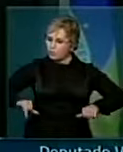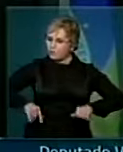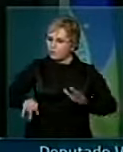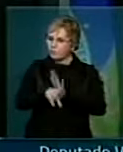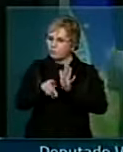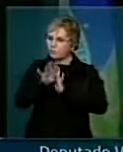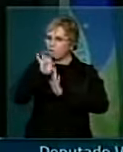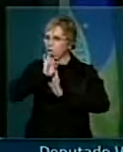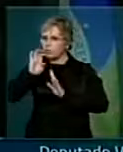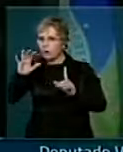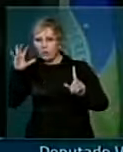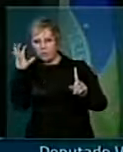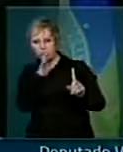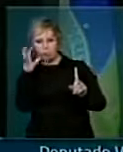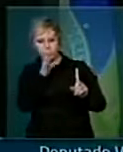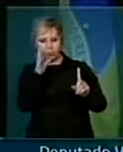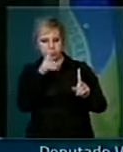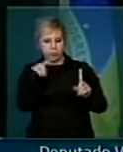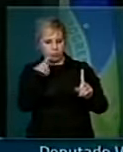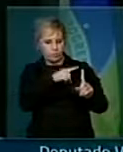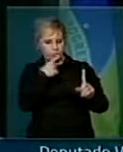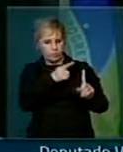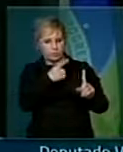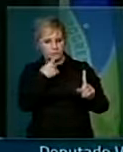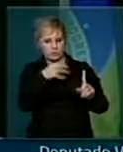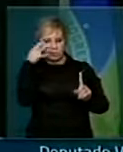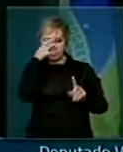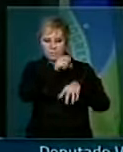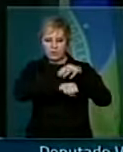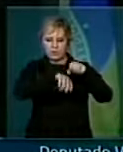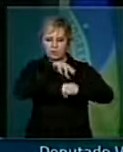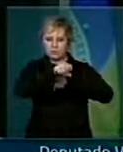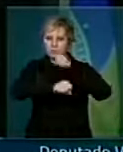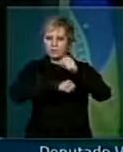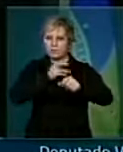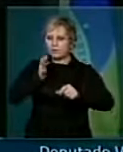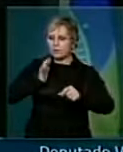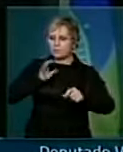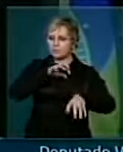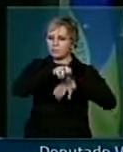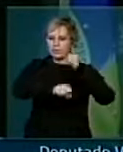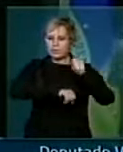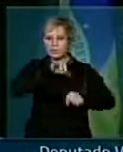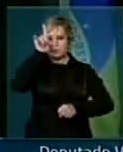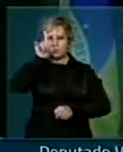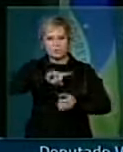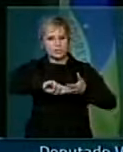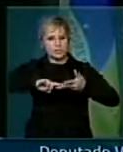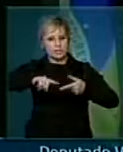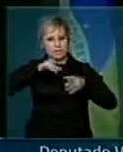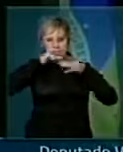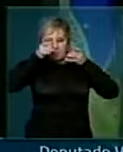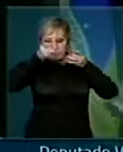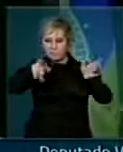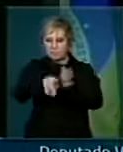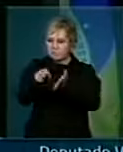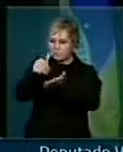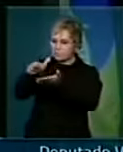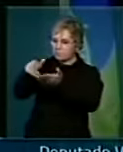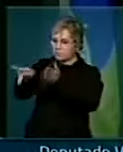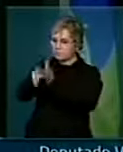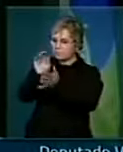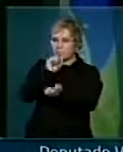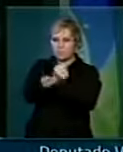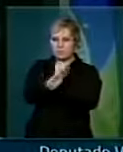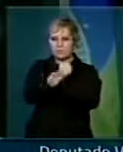ao longo de 200 anos. retirando sua riqueza, seus direitos, arrancados das suas terras para a escravidão